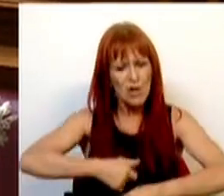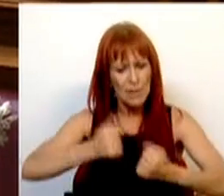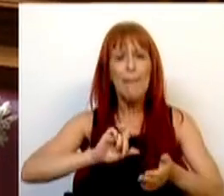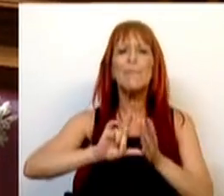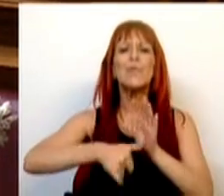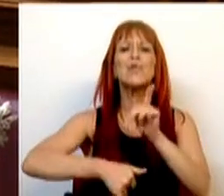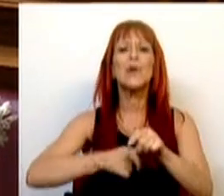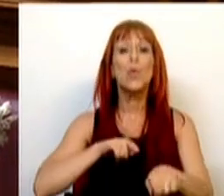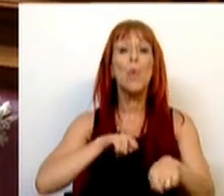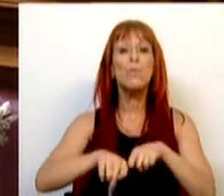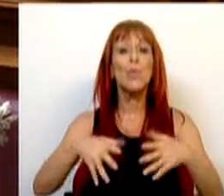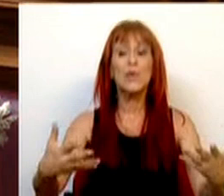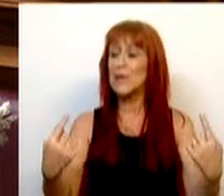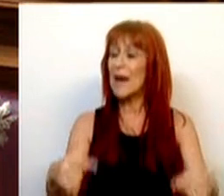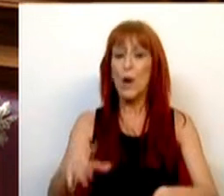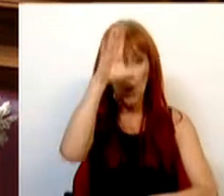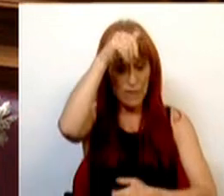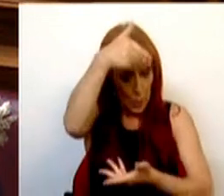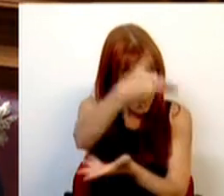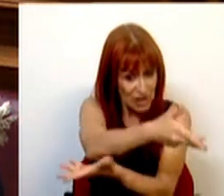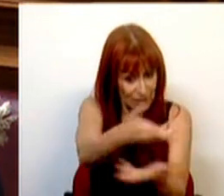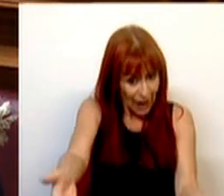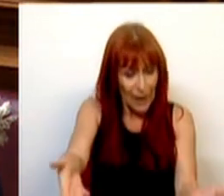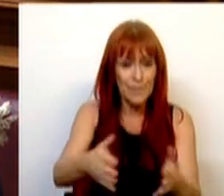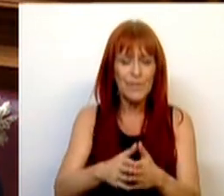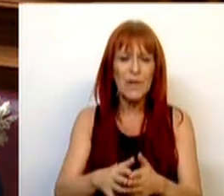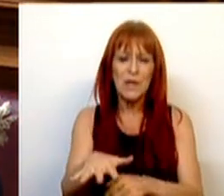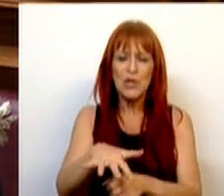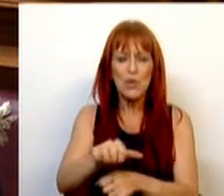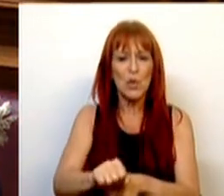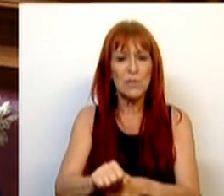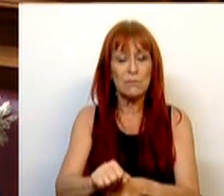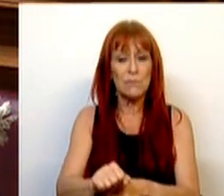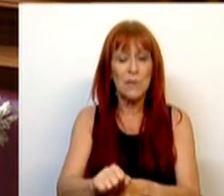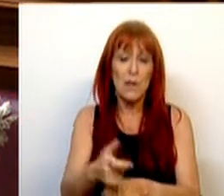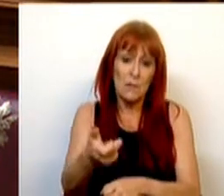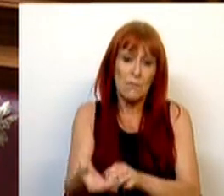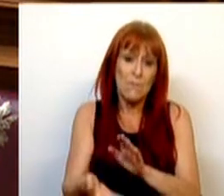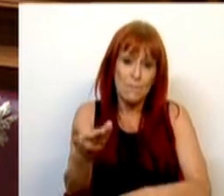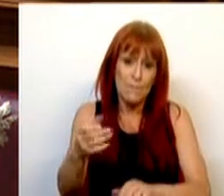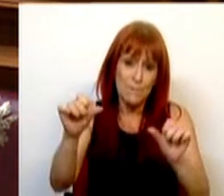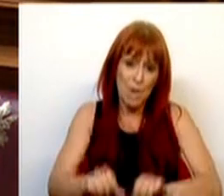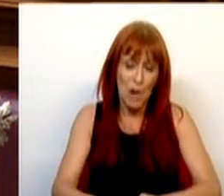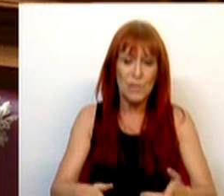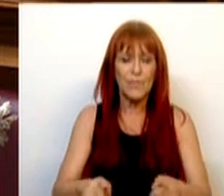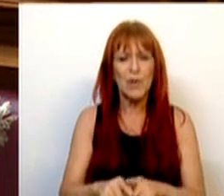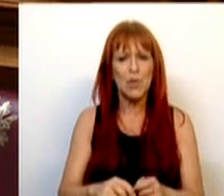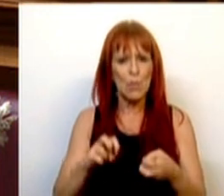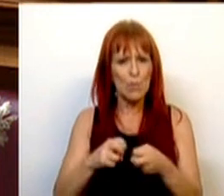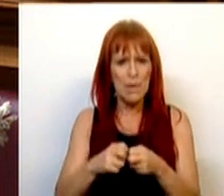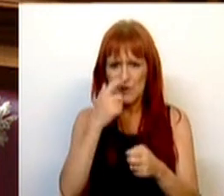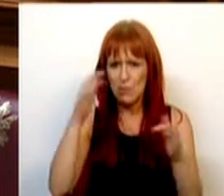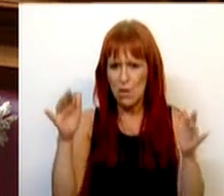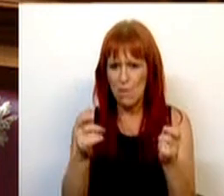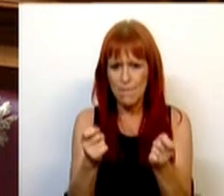o projeto político que este Governo tem para as zonas mais desfavorecidas e com mais problemas de